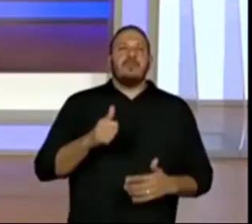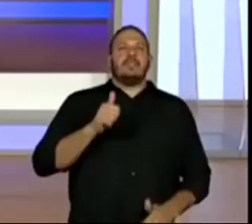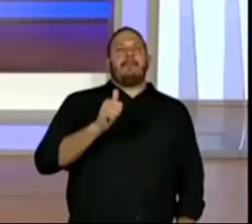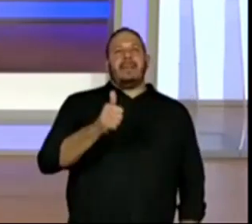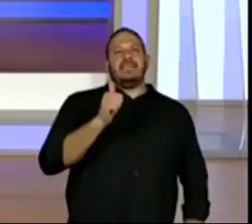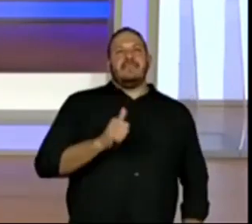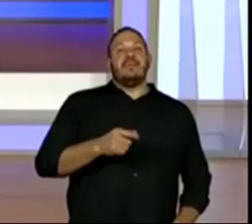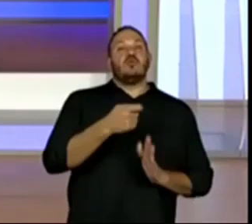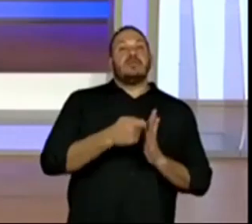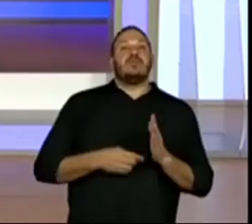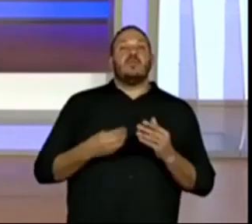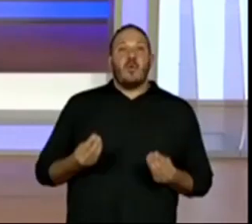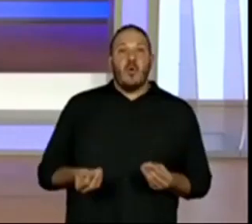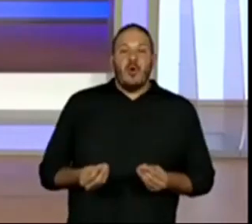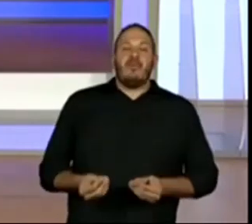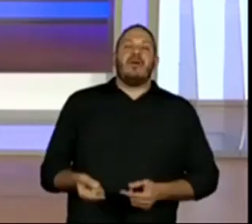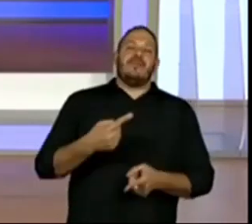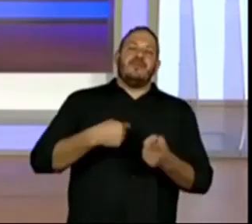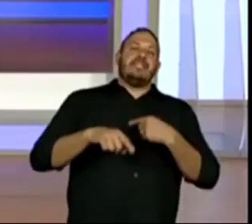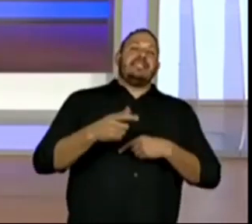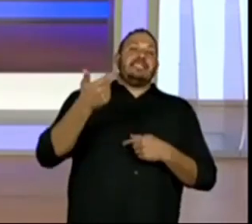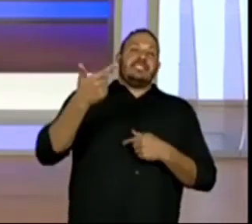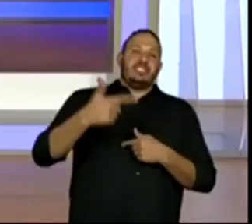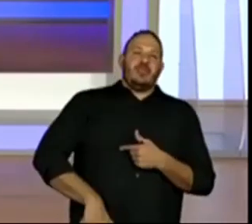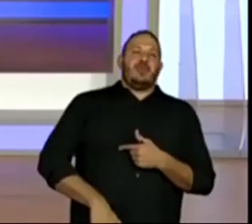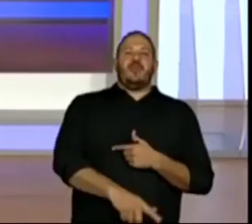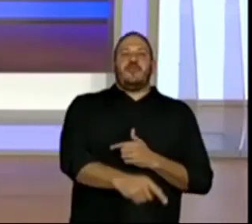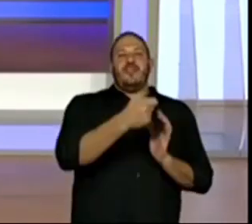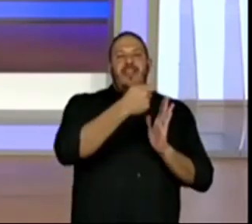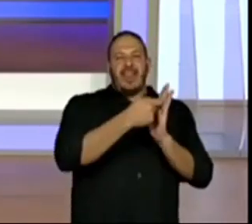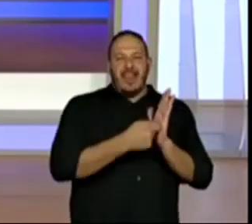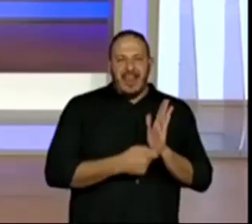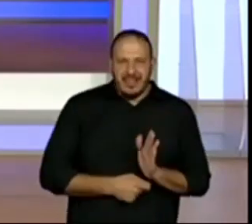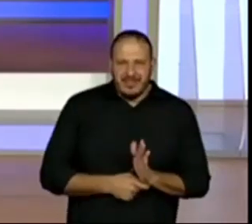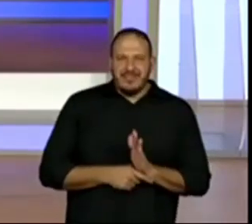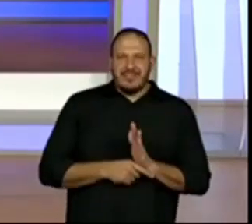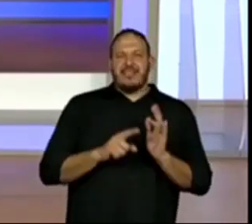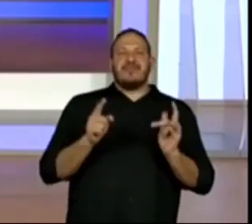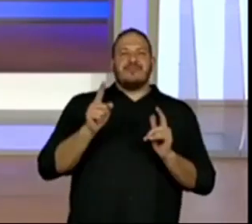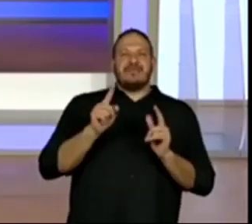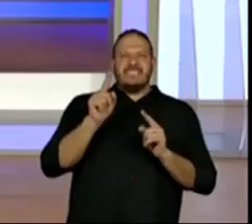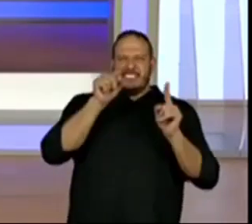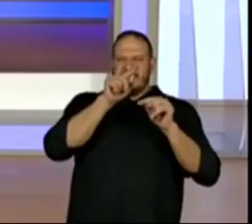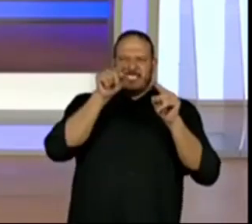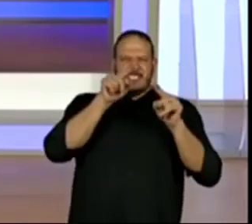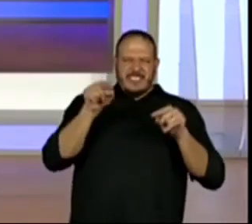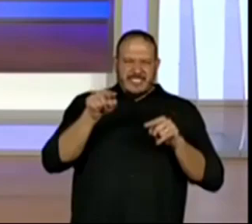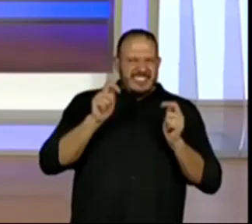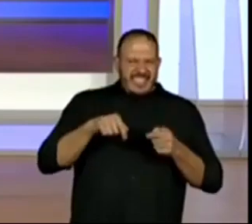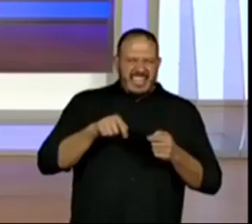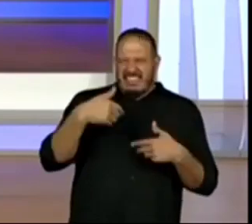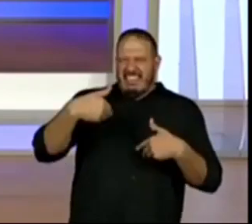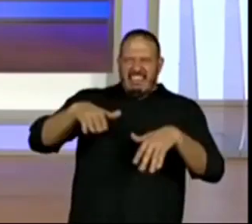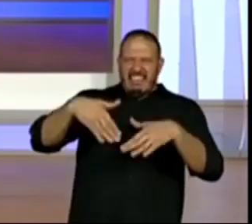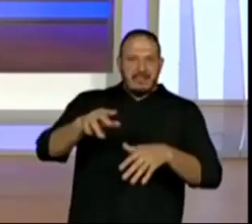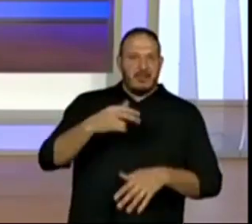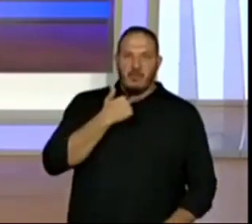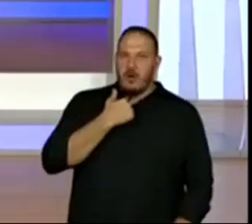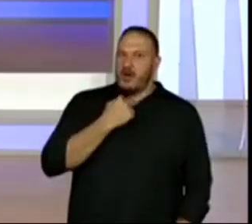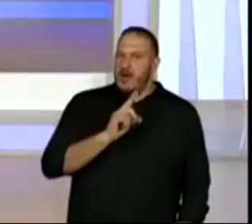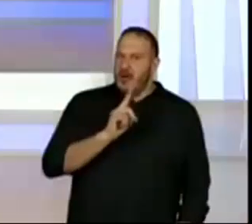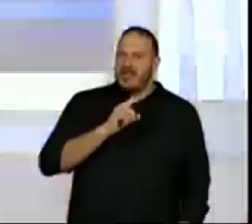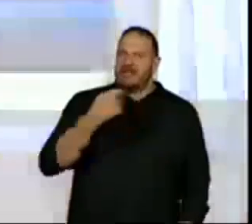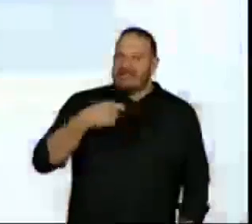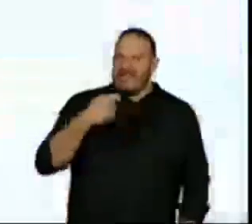texto. Então, eu vou voltar lá no nosso texto todo rabiscado, porque a gente não pode publicar assim. E nós vamos